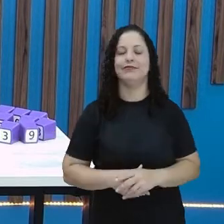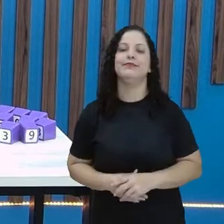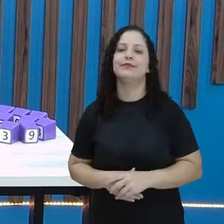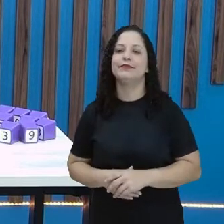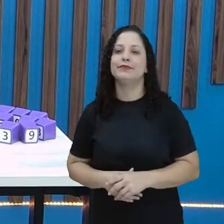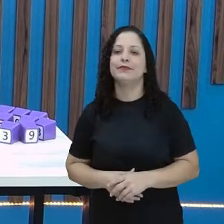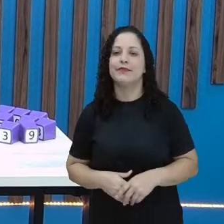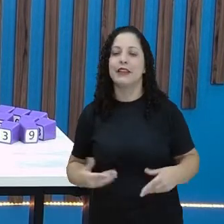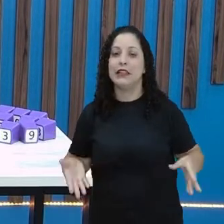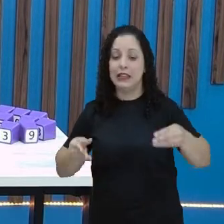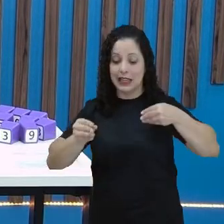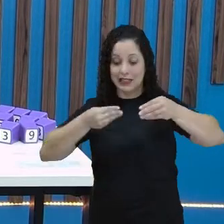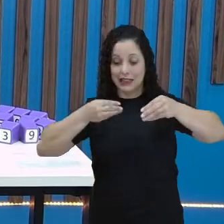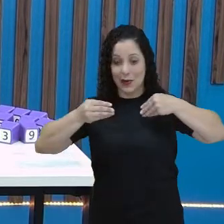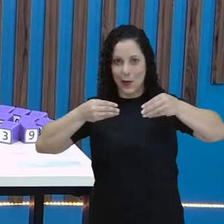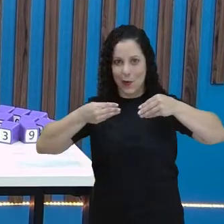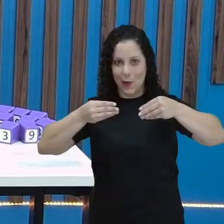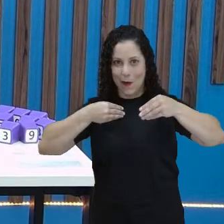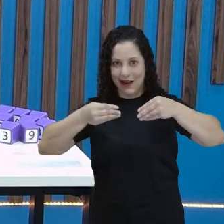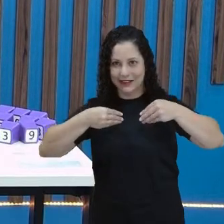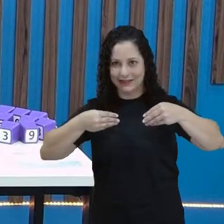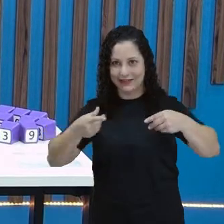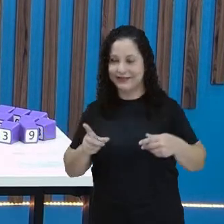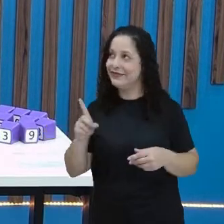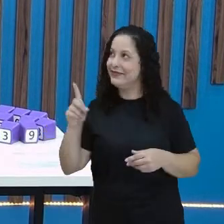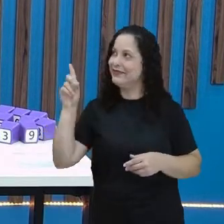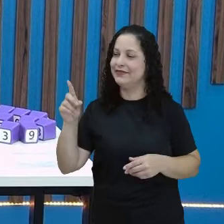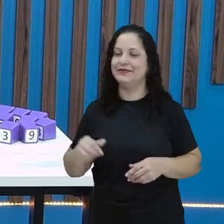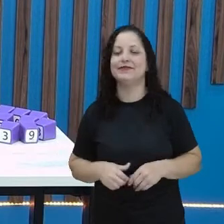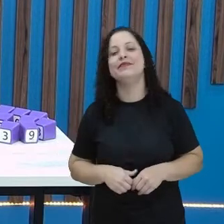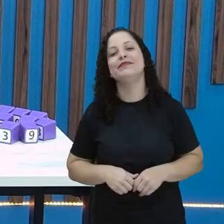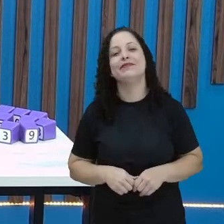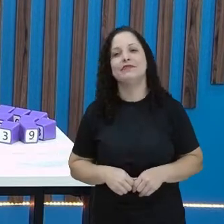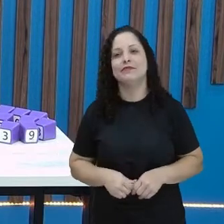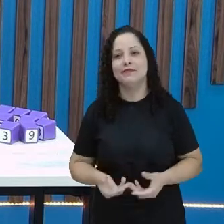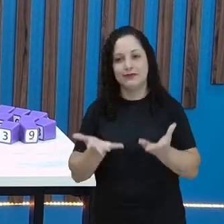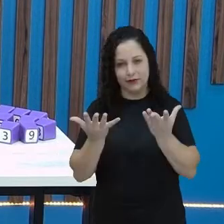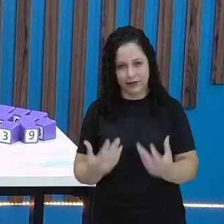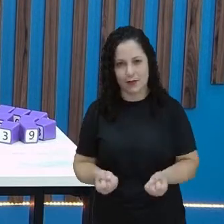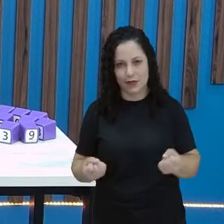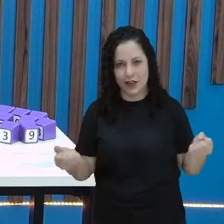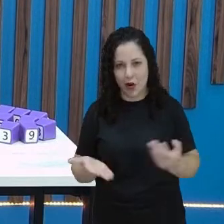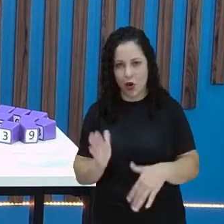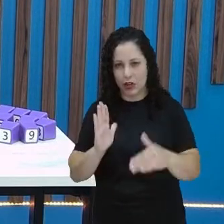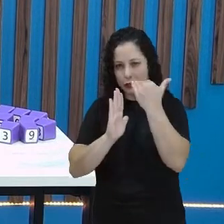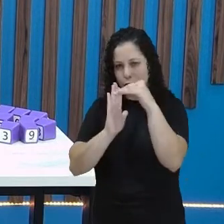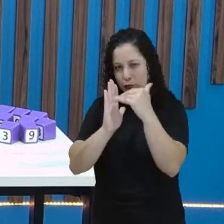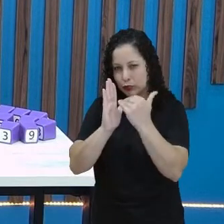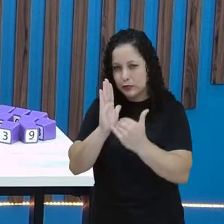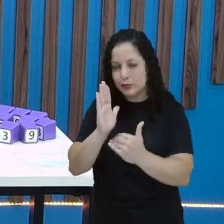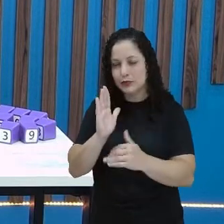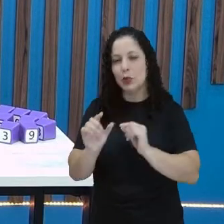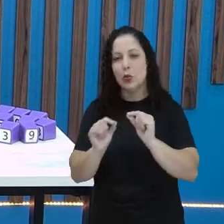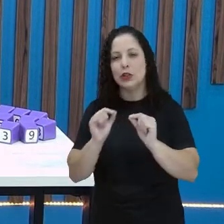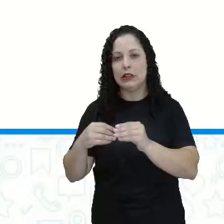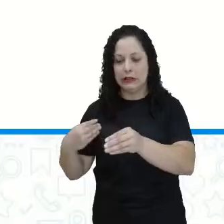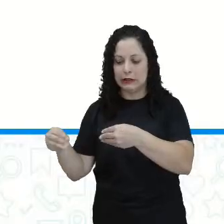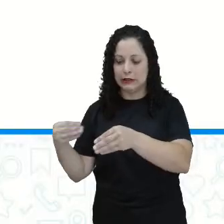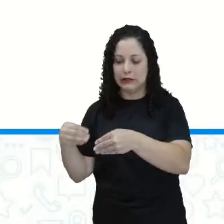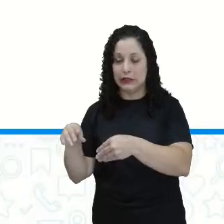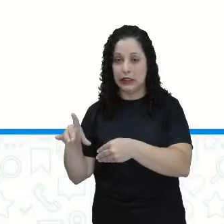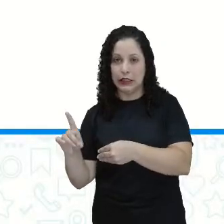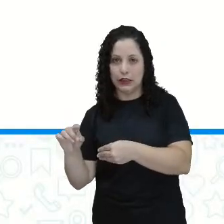Paula. E o quarto saquinho que vai aparecer ainda, certo? Então, vamos para as pistas. No saco de Duda,